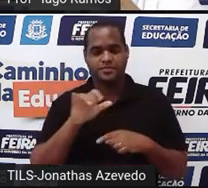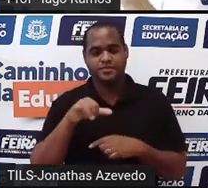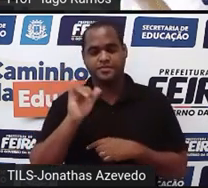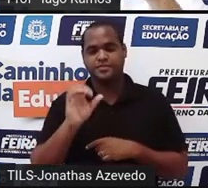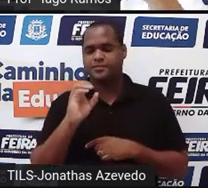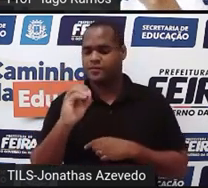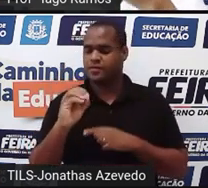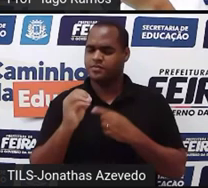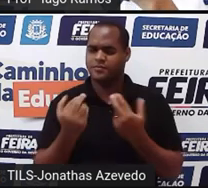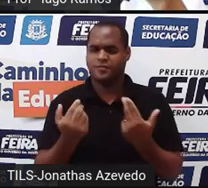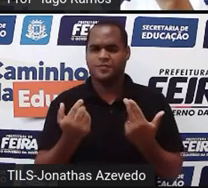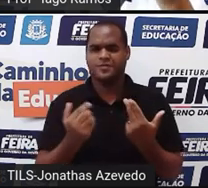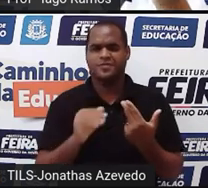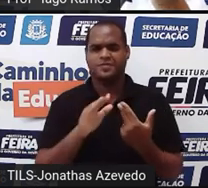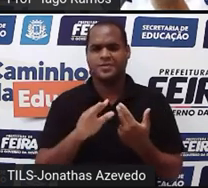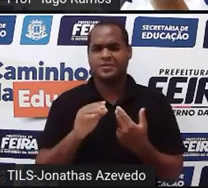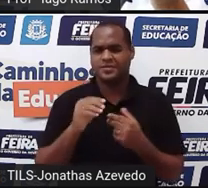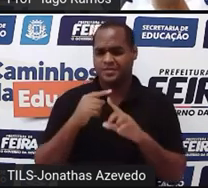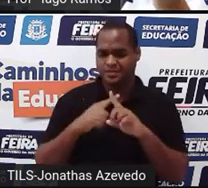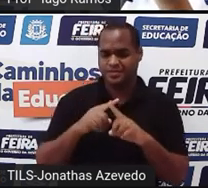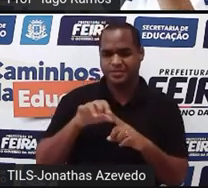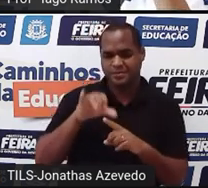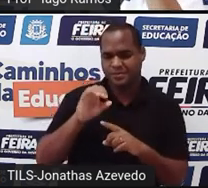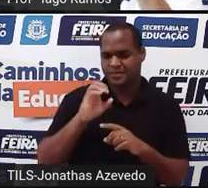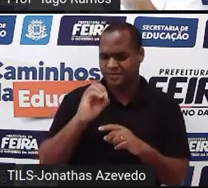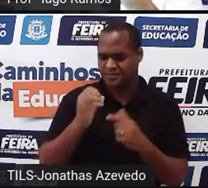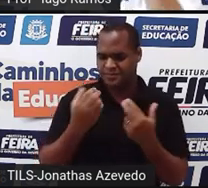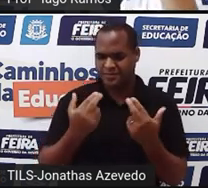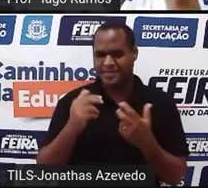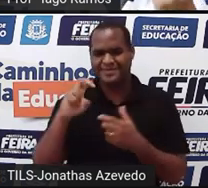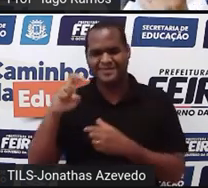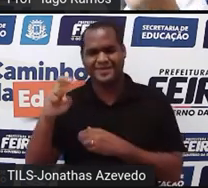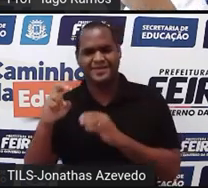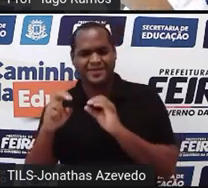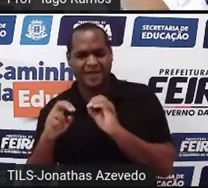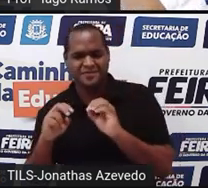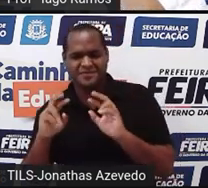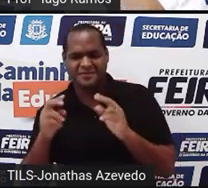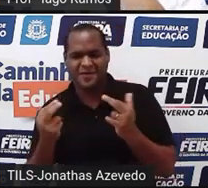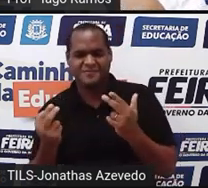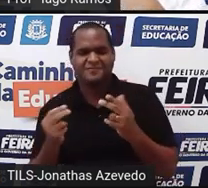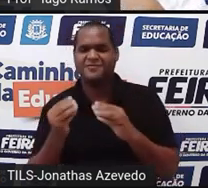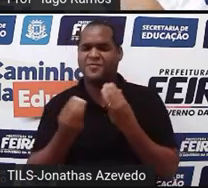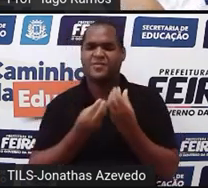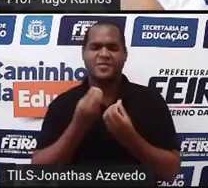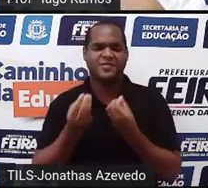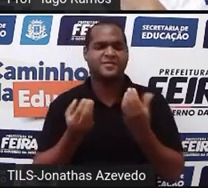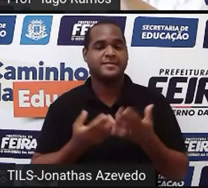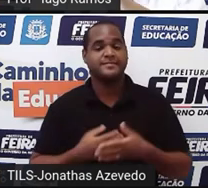a 0. Como é que x menos y pode ser igual a 5 e igual a 0 ao mesmo tempo?